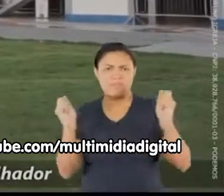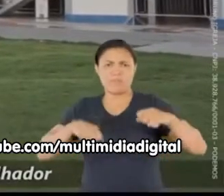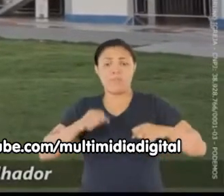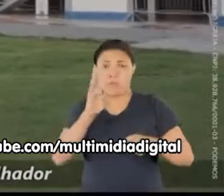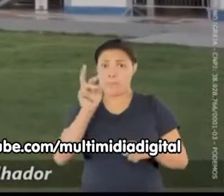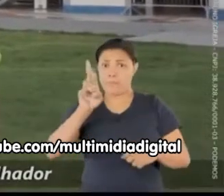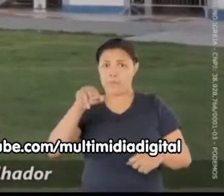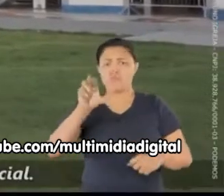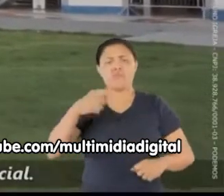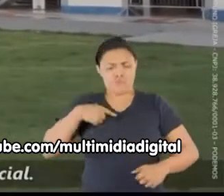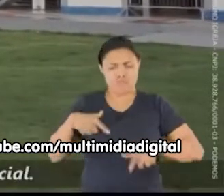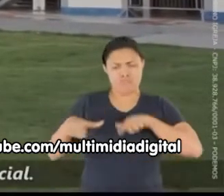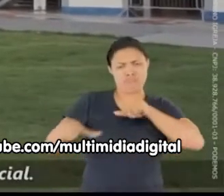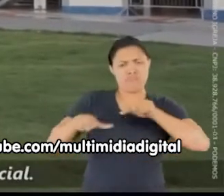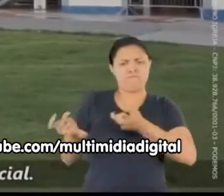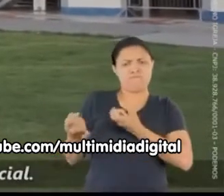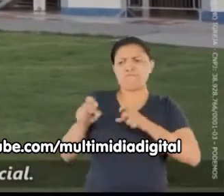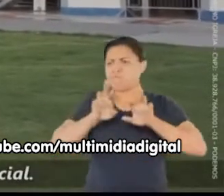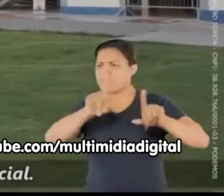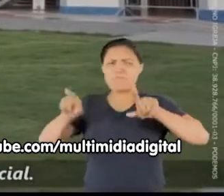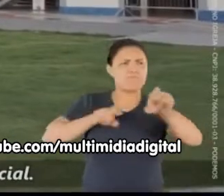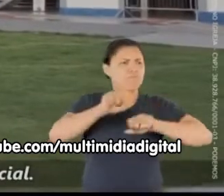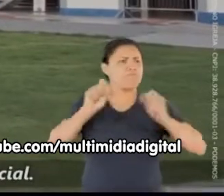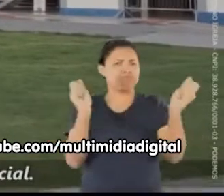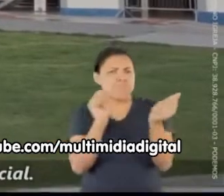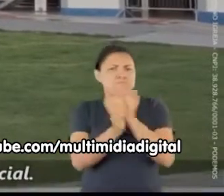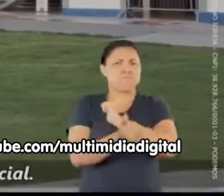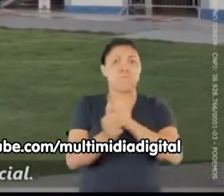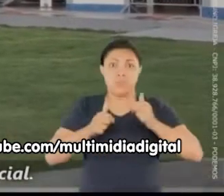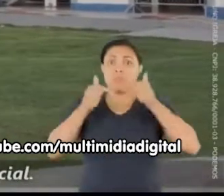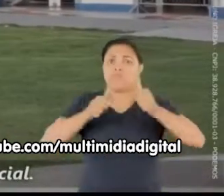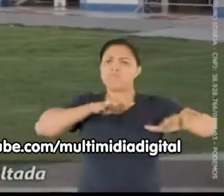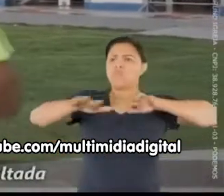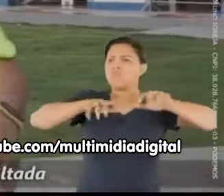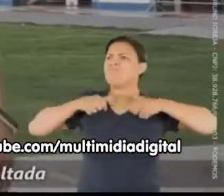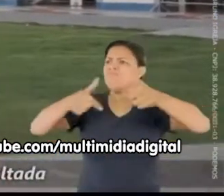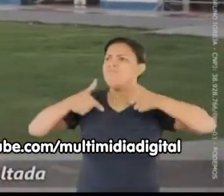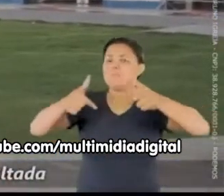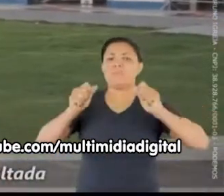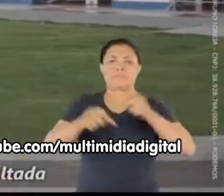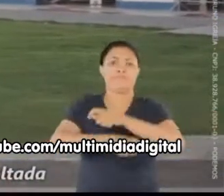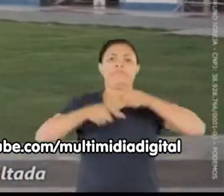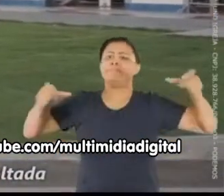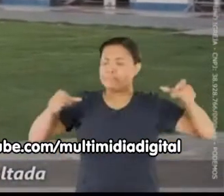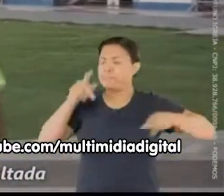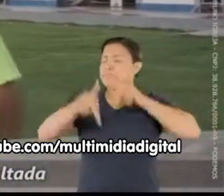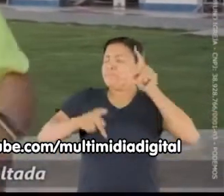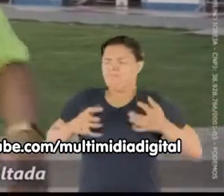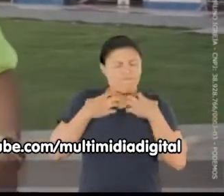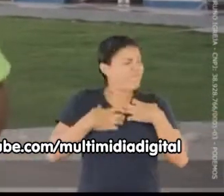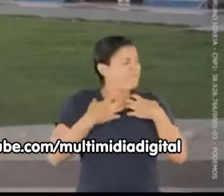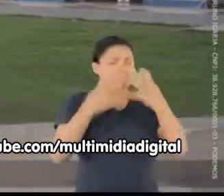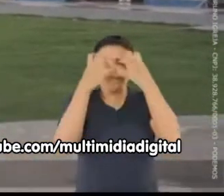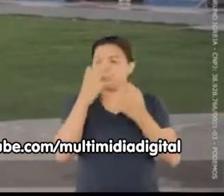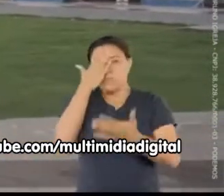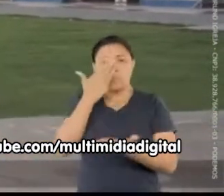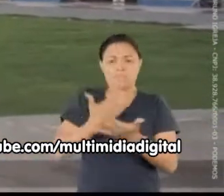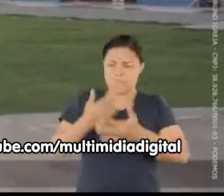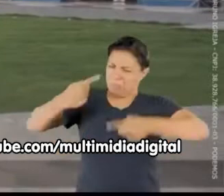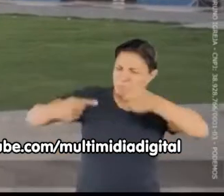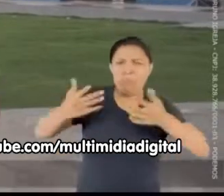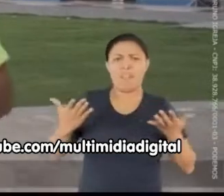Igreja, um jovem trabalhador que faz a diferença no esporte e como ativista social. Eu sei que a maioria da nossa população está revoltada e